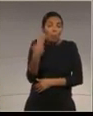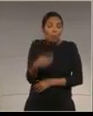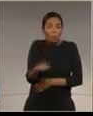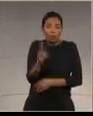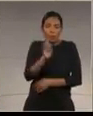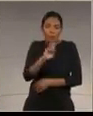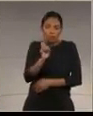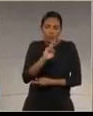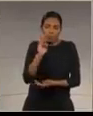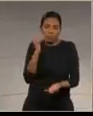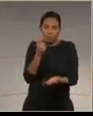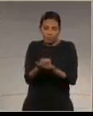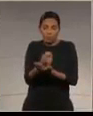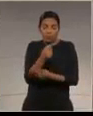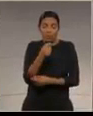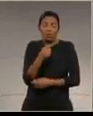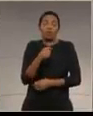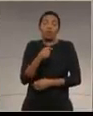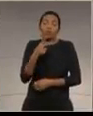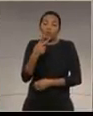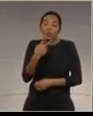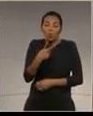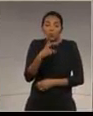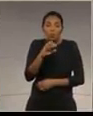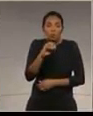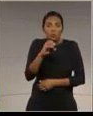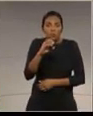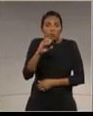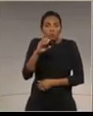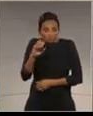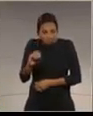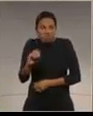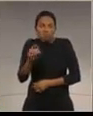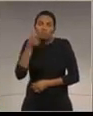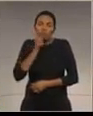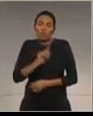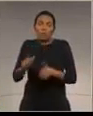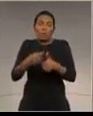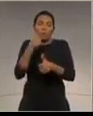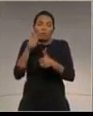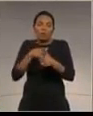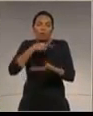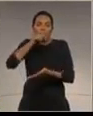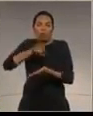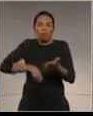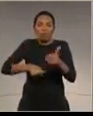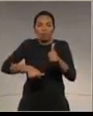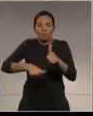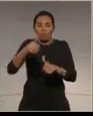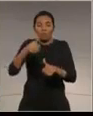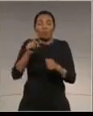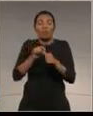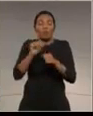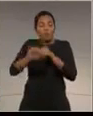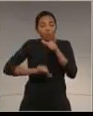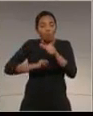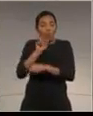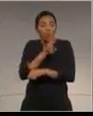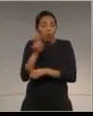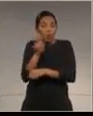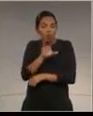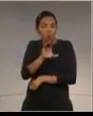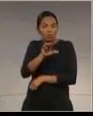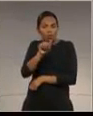outubro do ano 2000, foi feito o primeiro termo aditivo e a concessionária passou a ser a empresa Cataratas Iguaçu S.A.